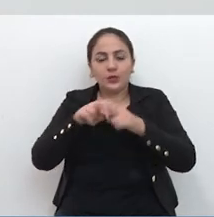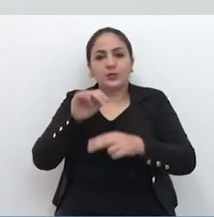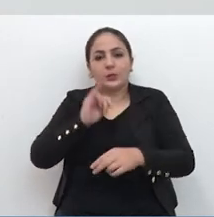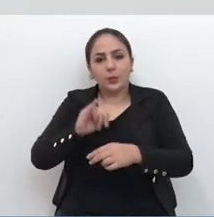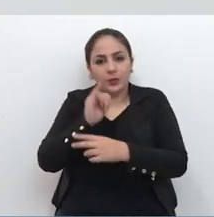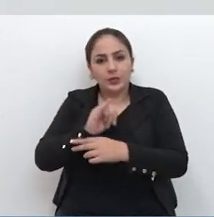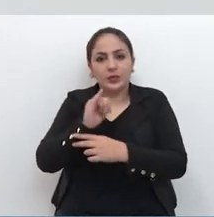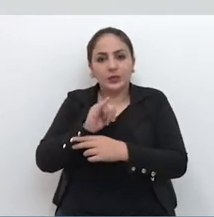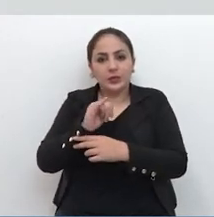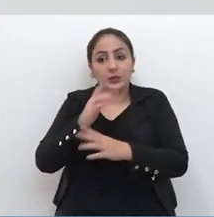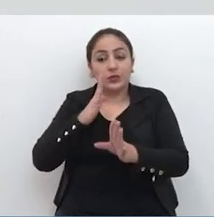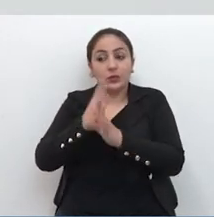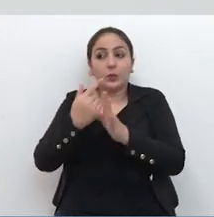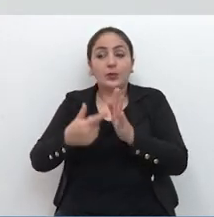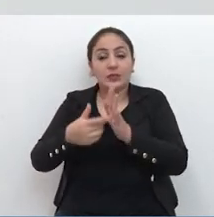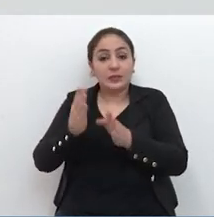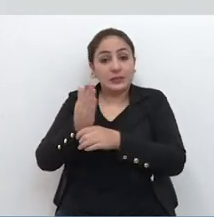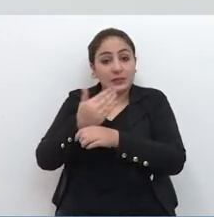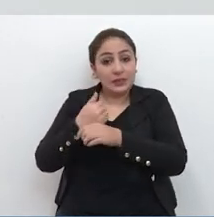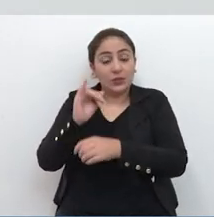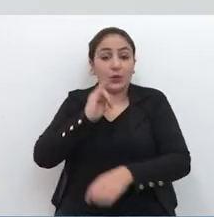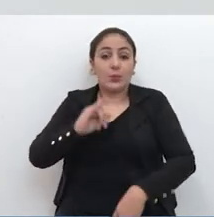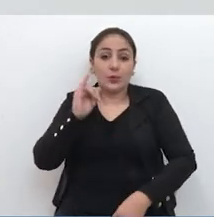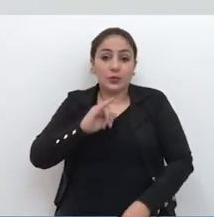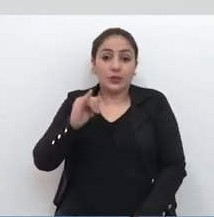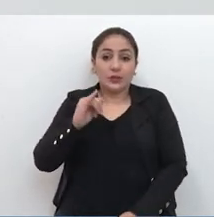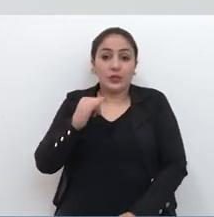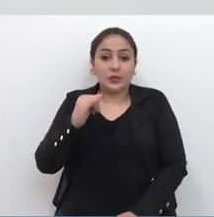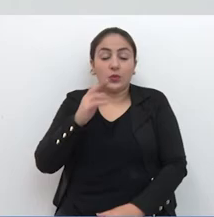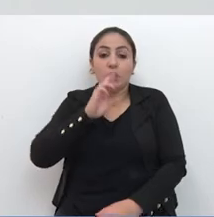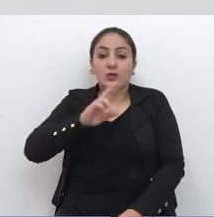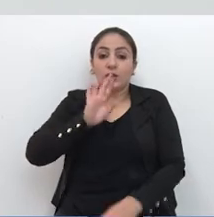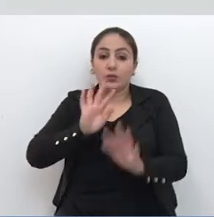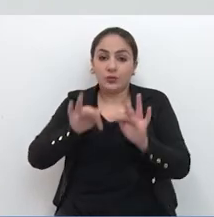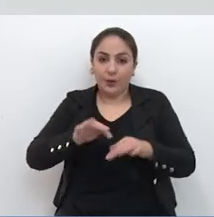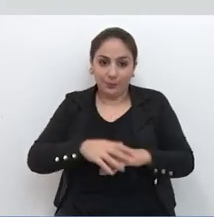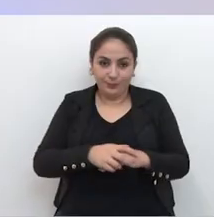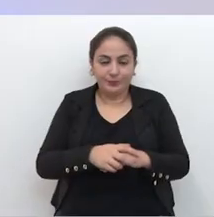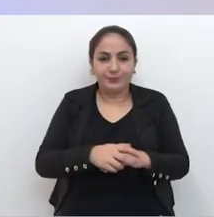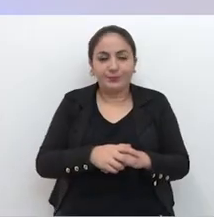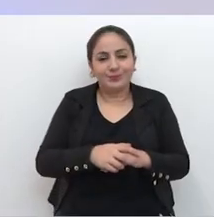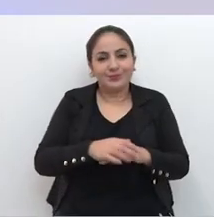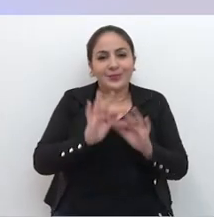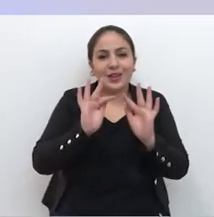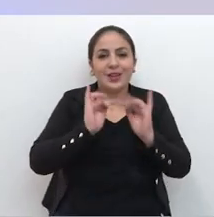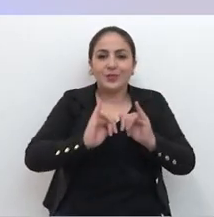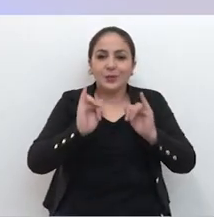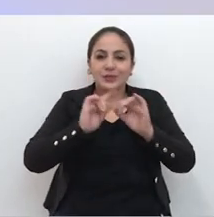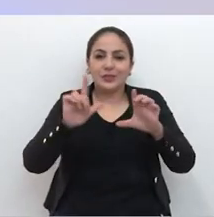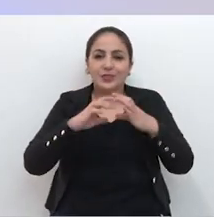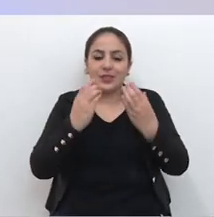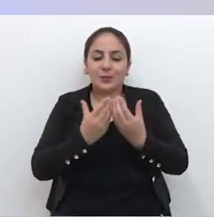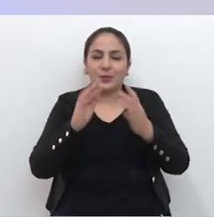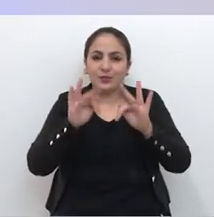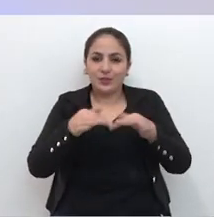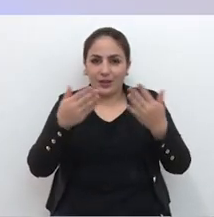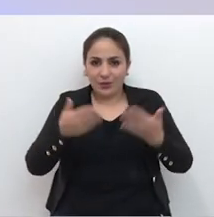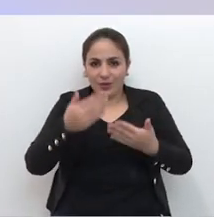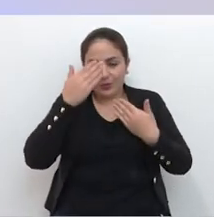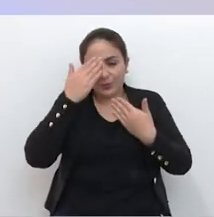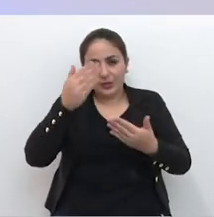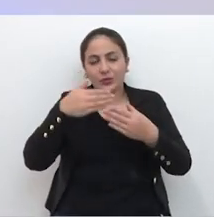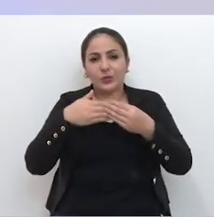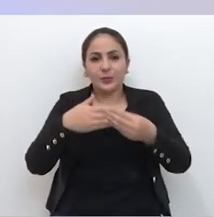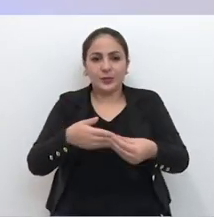que o diagnóstico precoce e a intervenção precoce são fundamentais para um bom resultado final. E o Jornal da Câmara termina